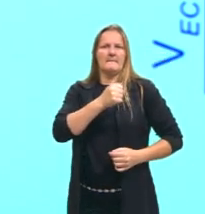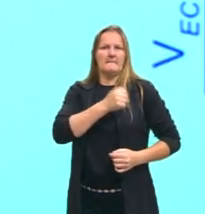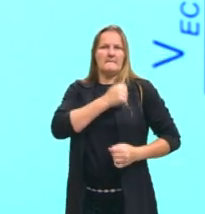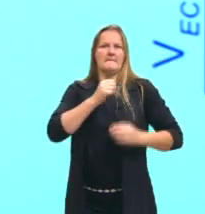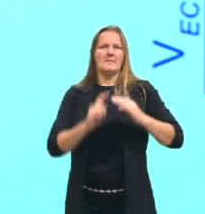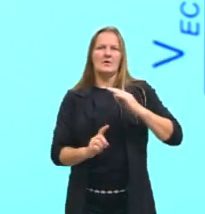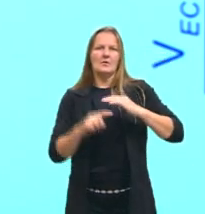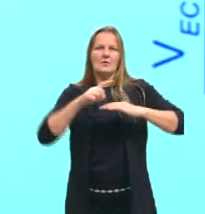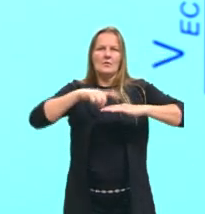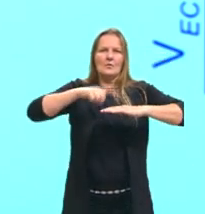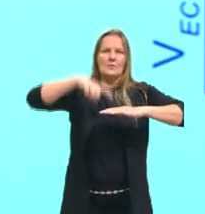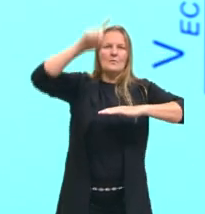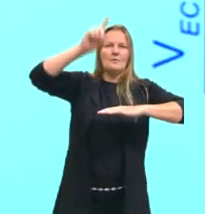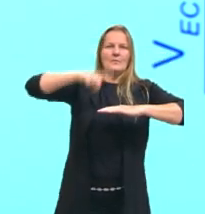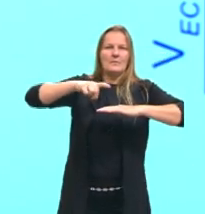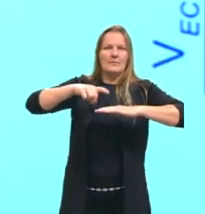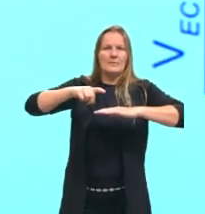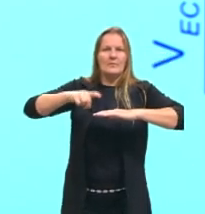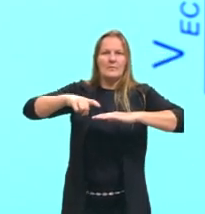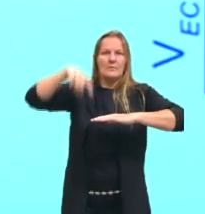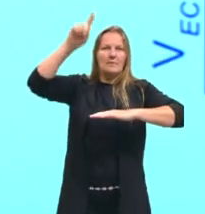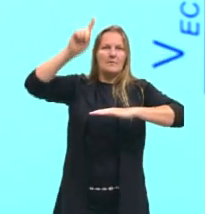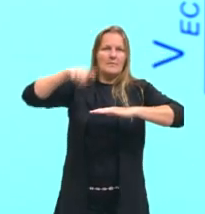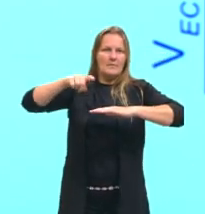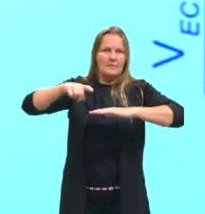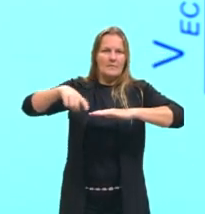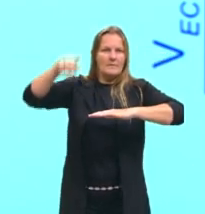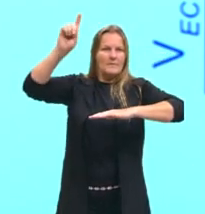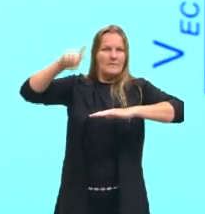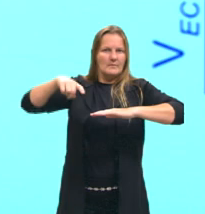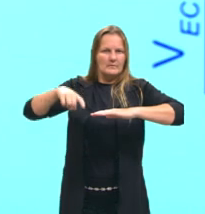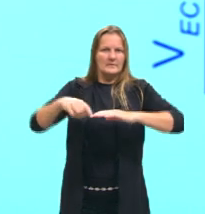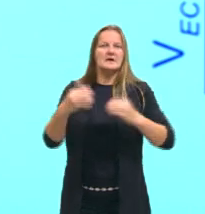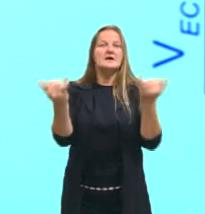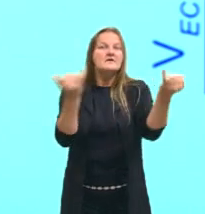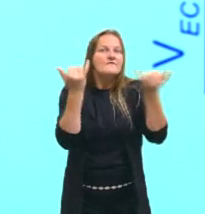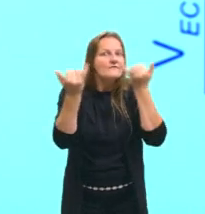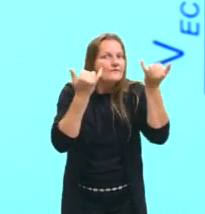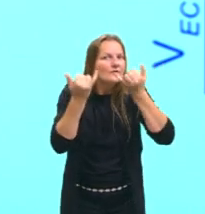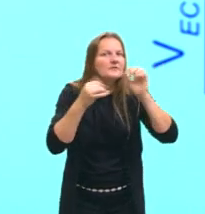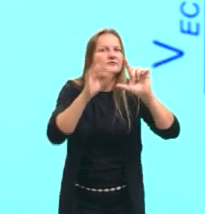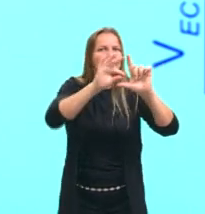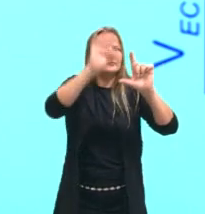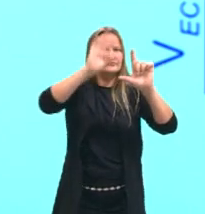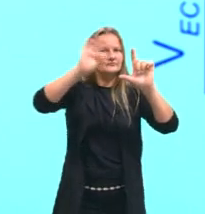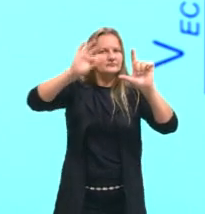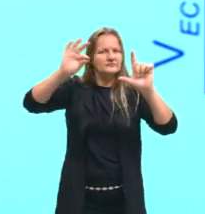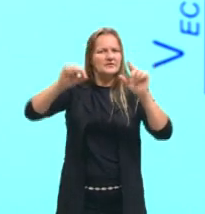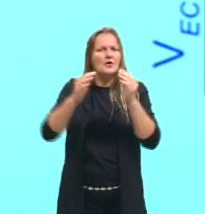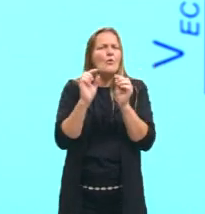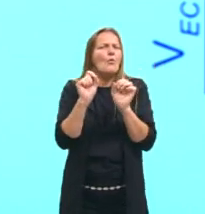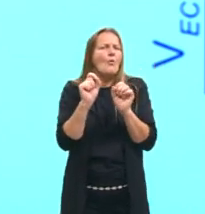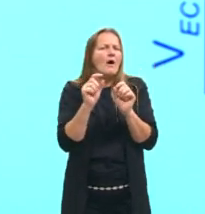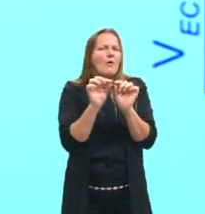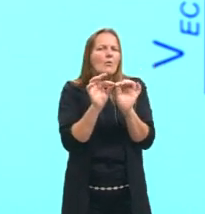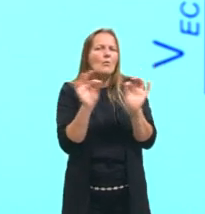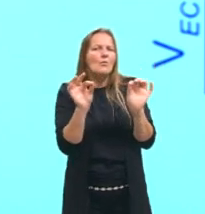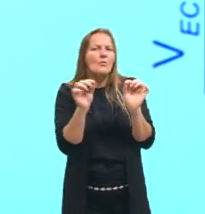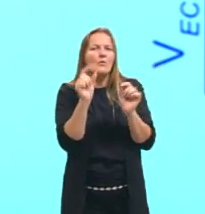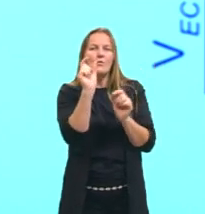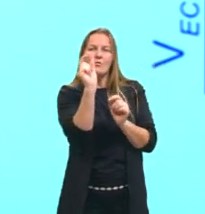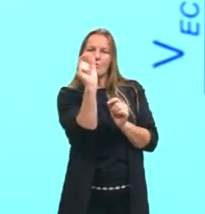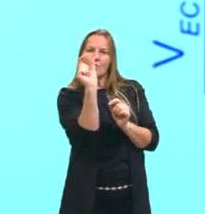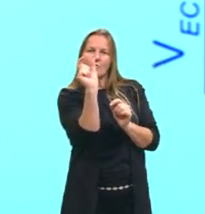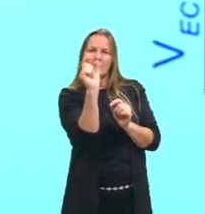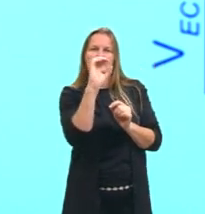tá? O a gente vai olhar primeiro? A gente vai ver aqui, ó, ele traz algumas informações no gráfico para a gente, que essa distância, um quadradinho, vale